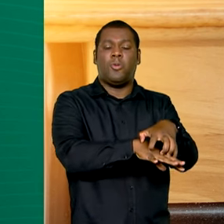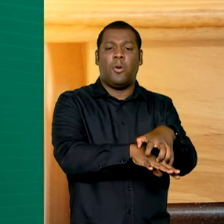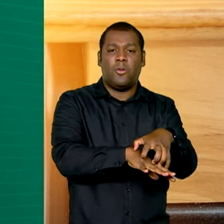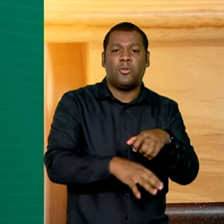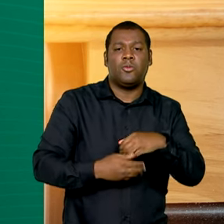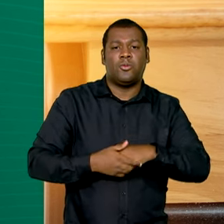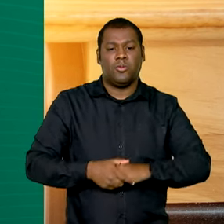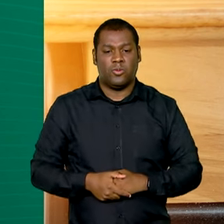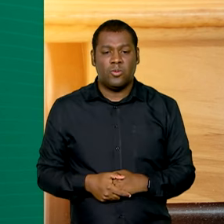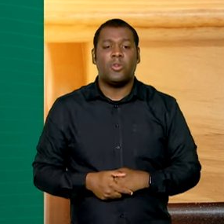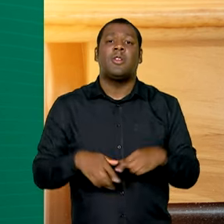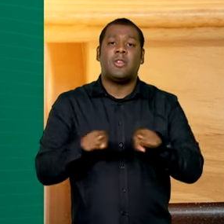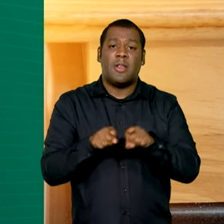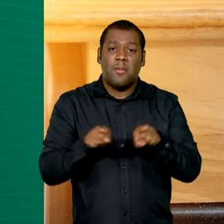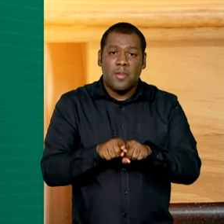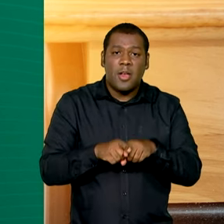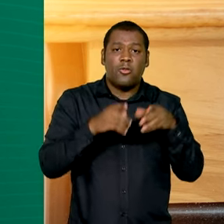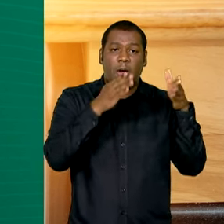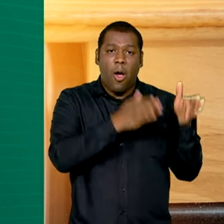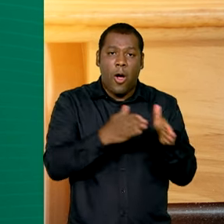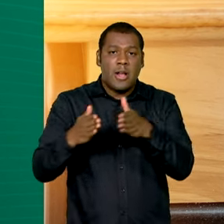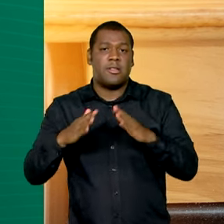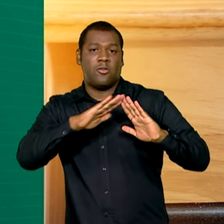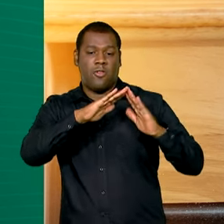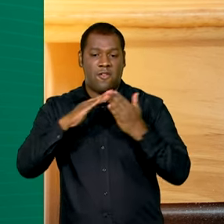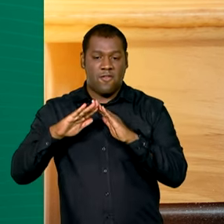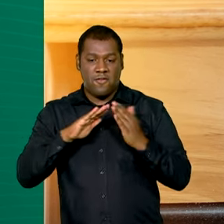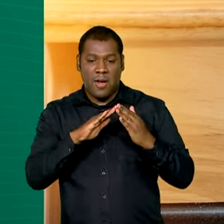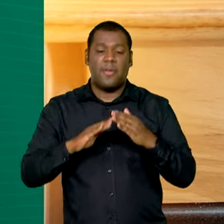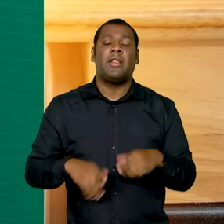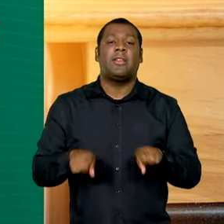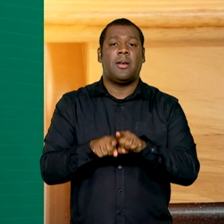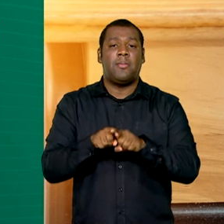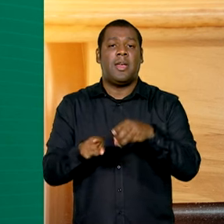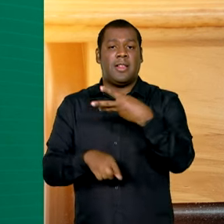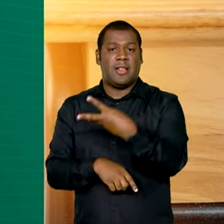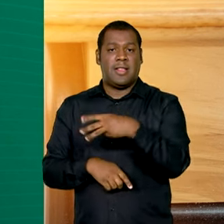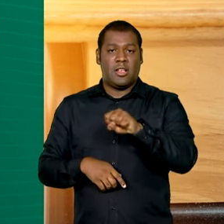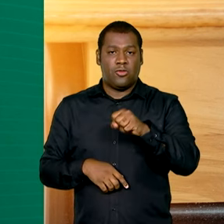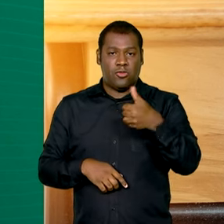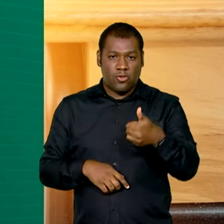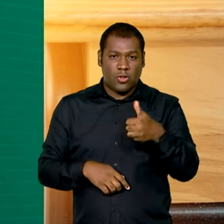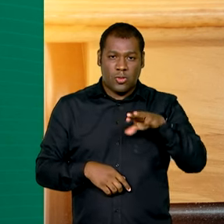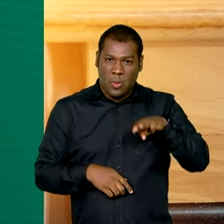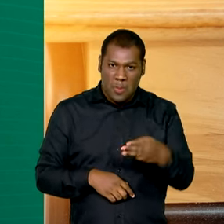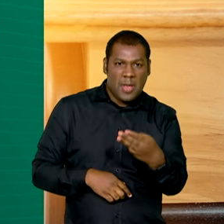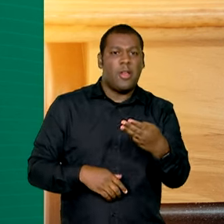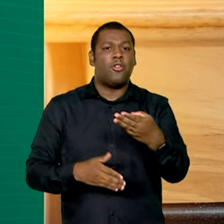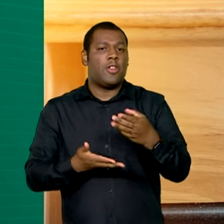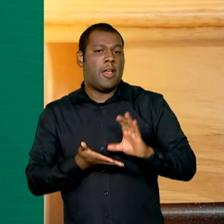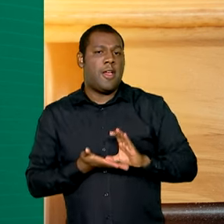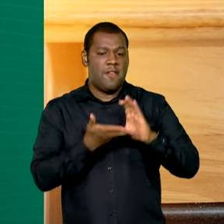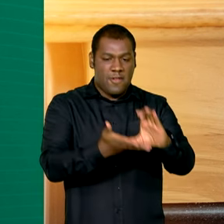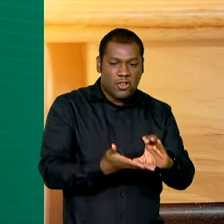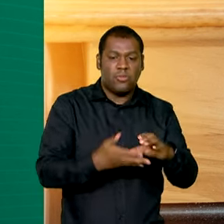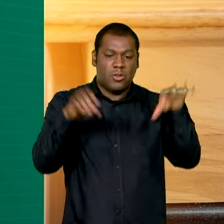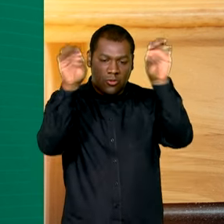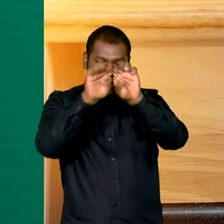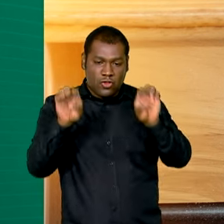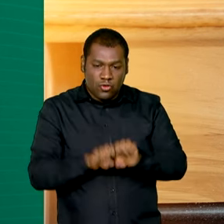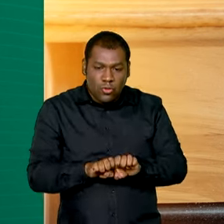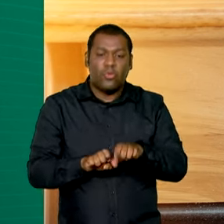e urbanização de favelas, além de 381 milhões para empreendimentos de infraestrutura hídrica e